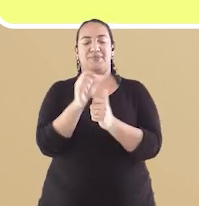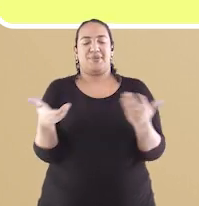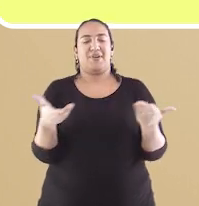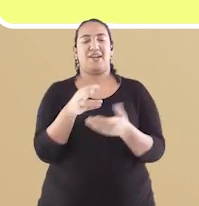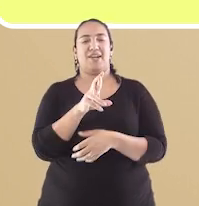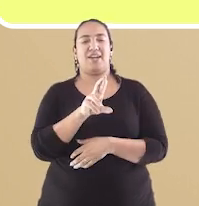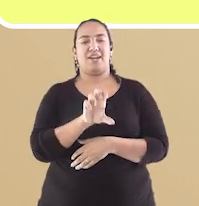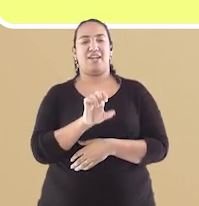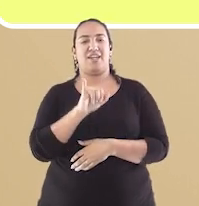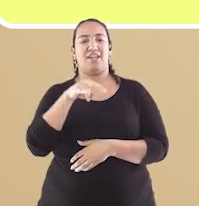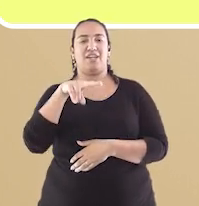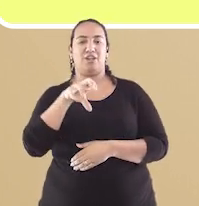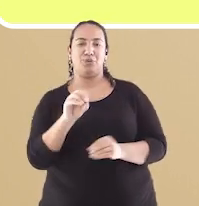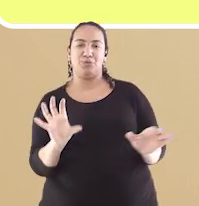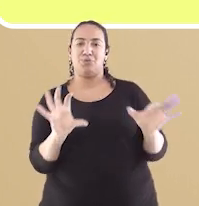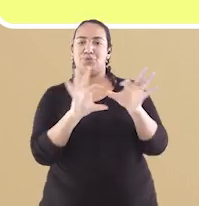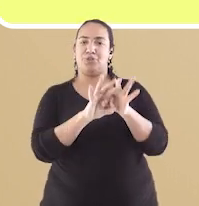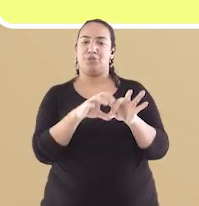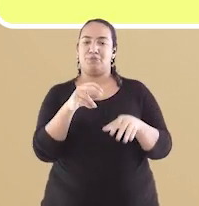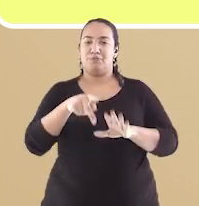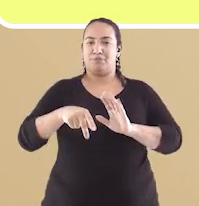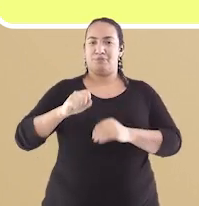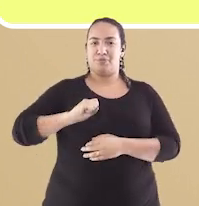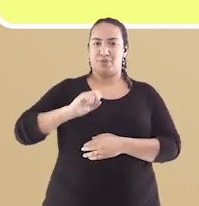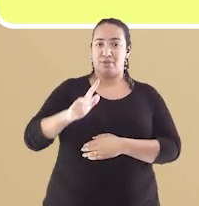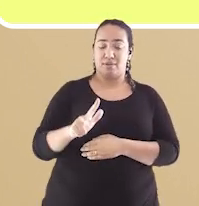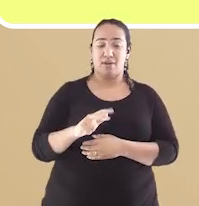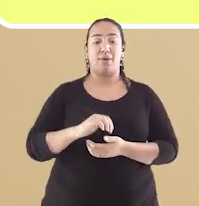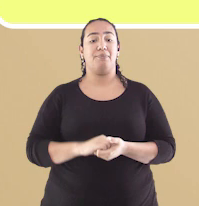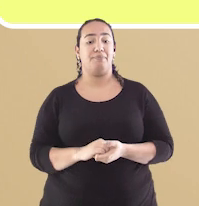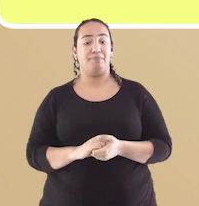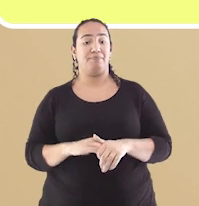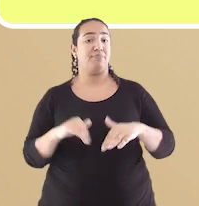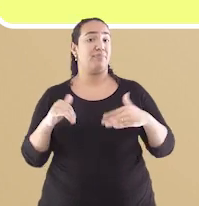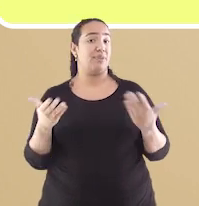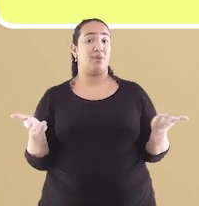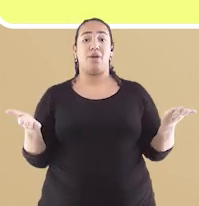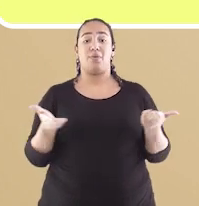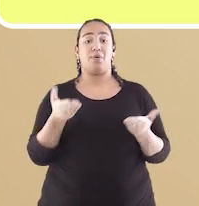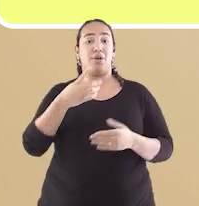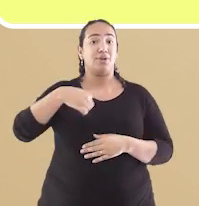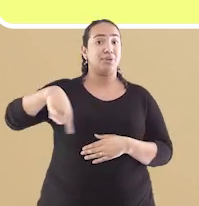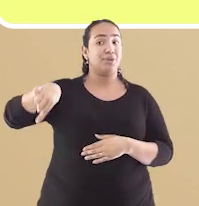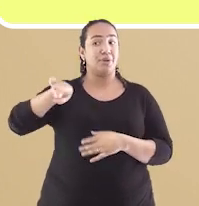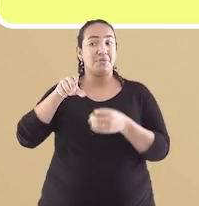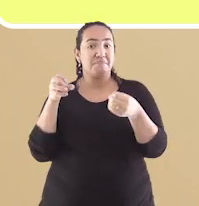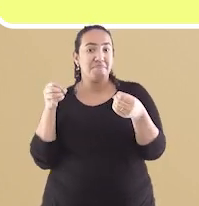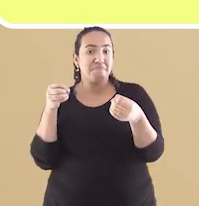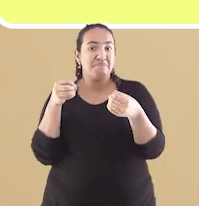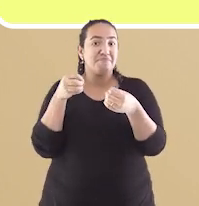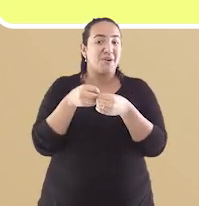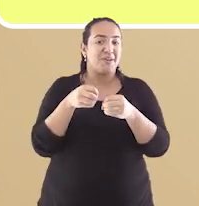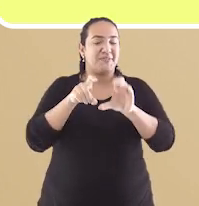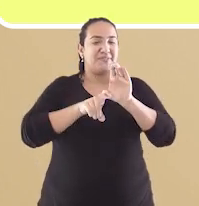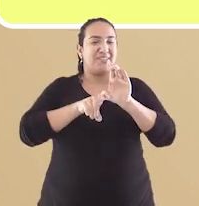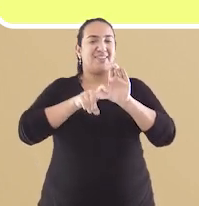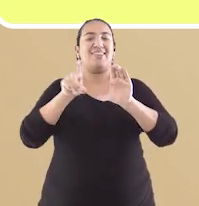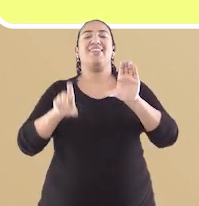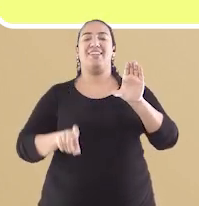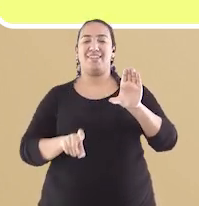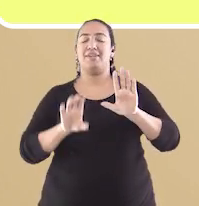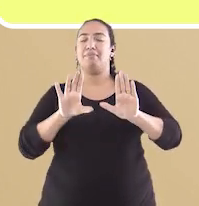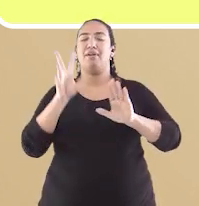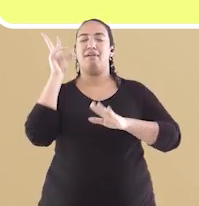ser Reino Unido de Portugal e Algarves. A partir desse momento, estávamos um passo mais perto da nossa independência.